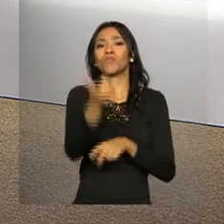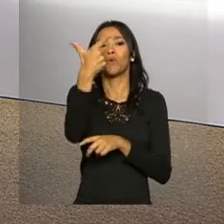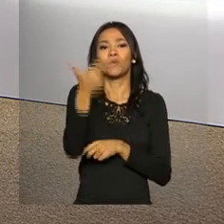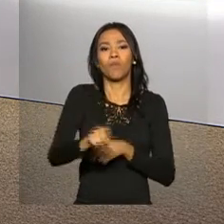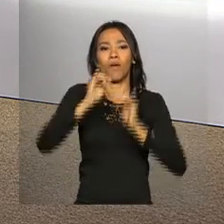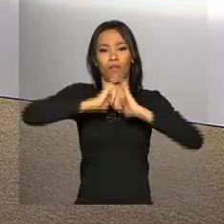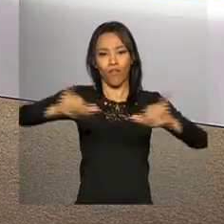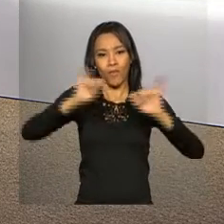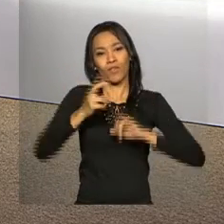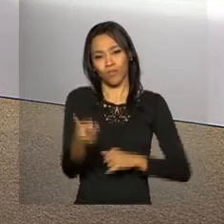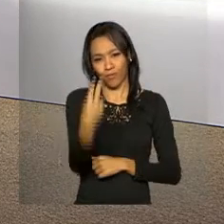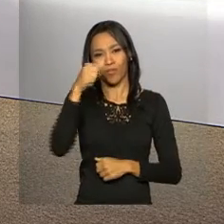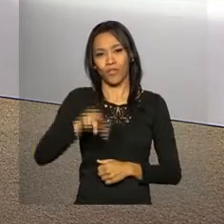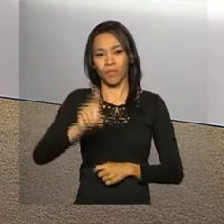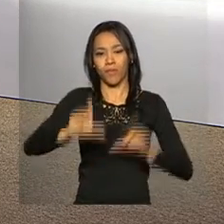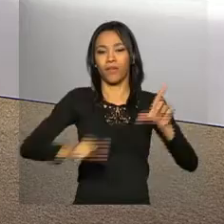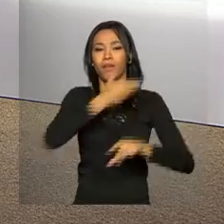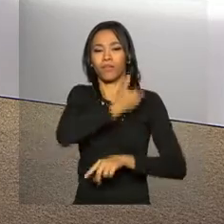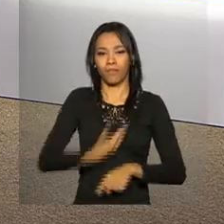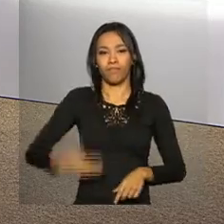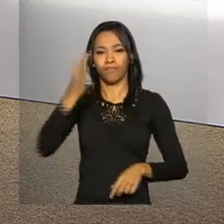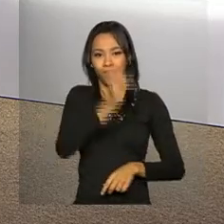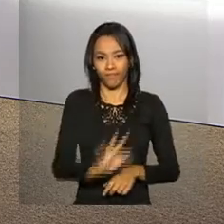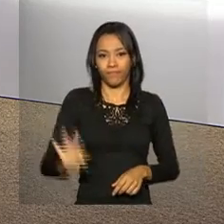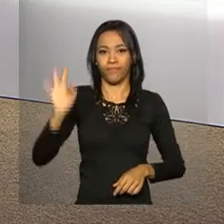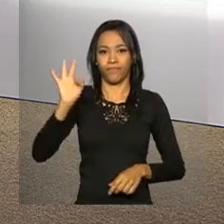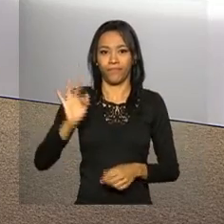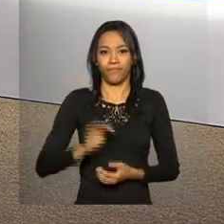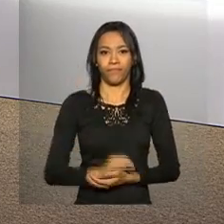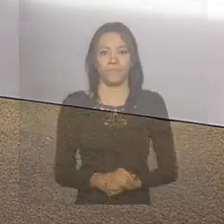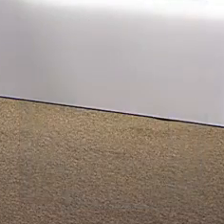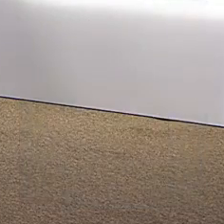informações. Continue na NBR, a TV do Governo Federal.